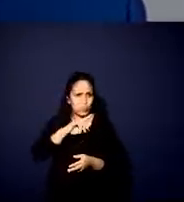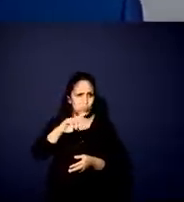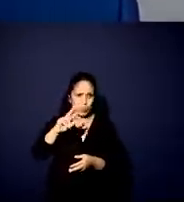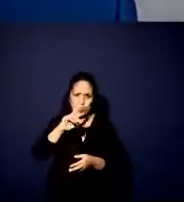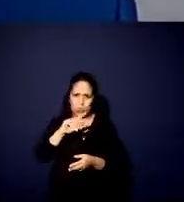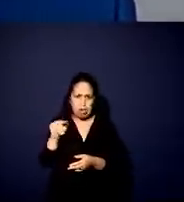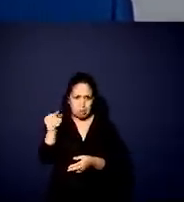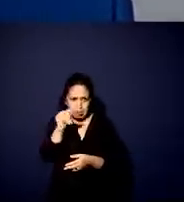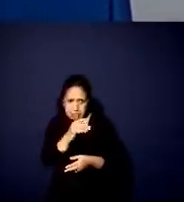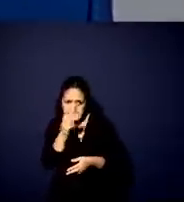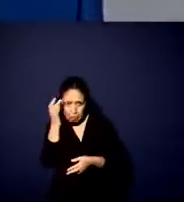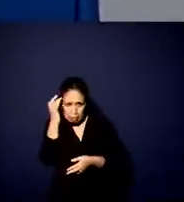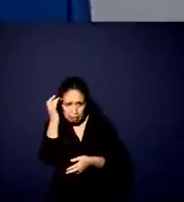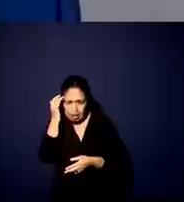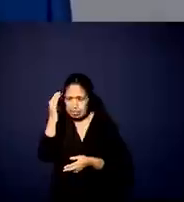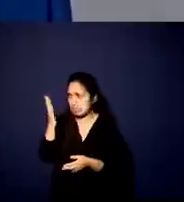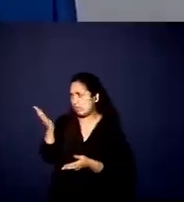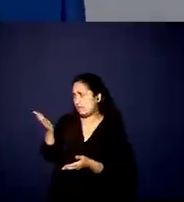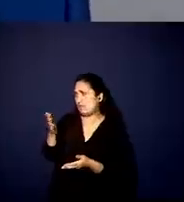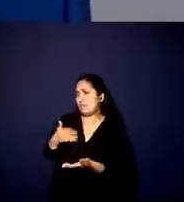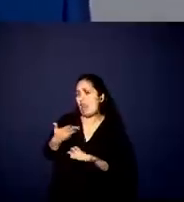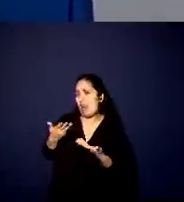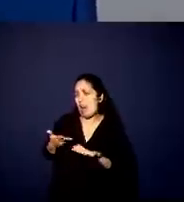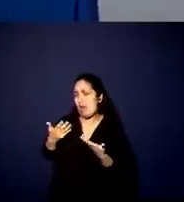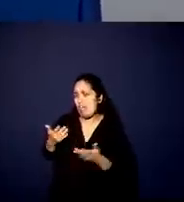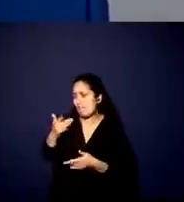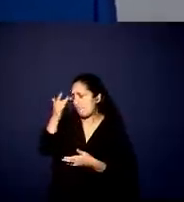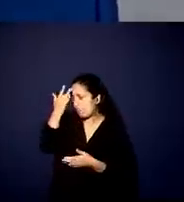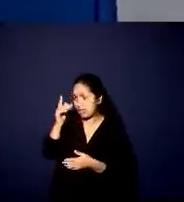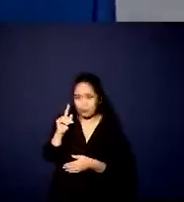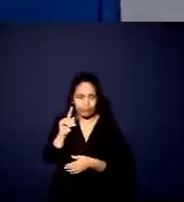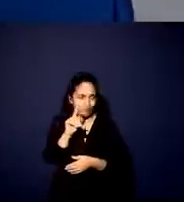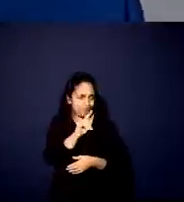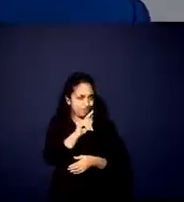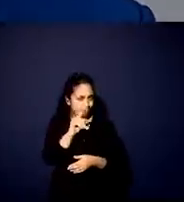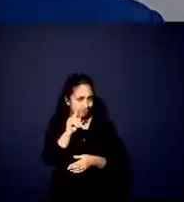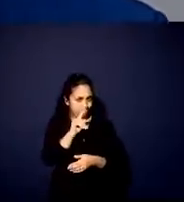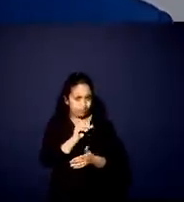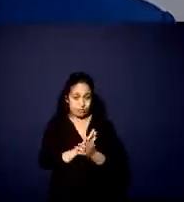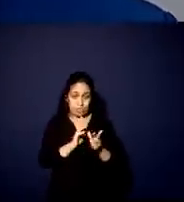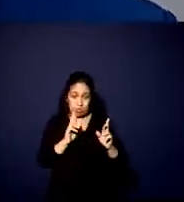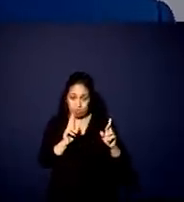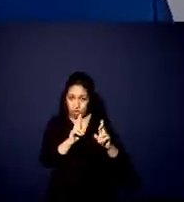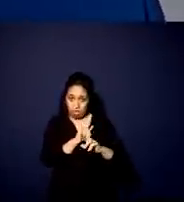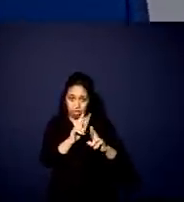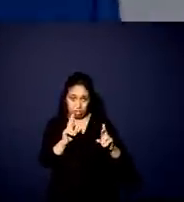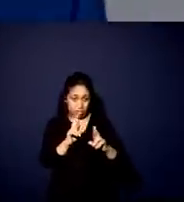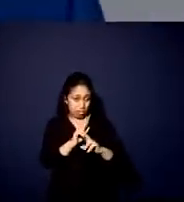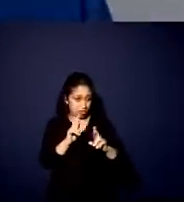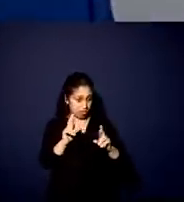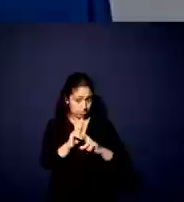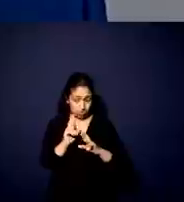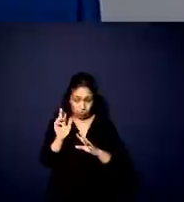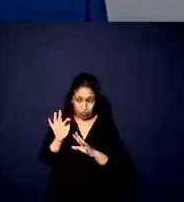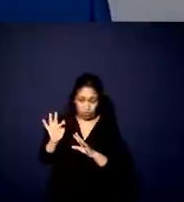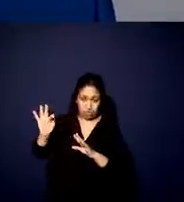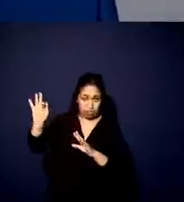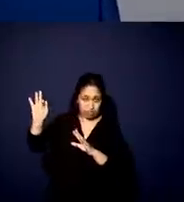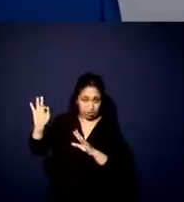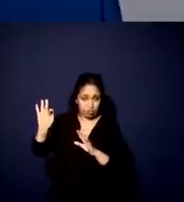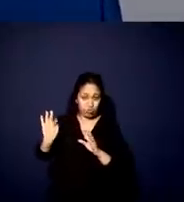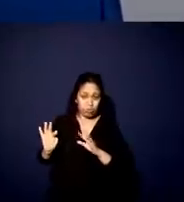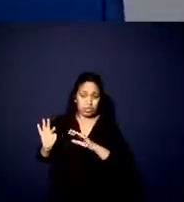ser um mar de rosas a tramitação, que vai ser super simples, está enganado, porque envolve a relação entre entes federados e a composição entre